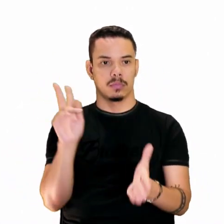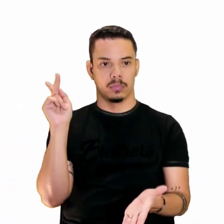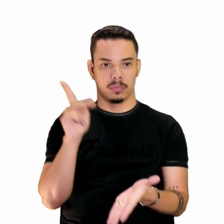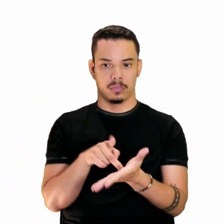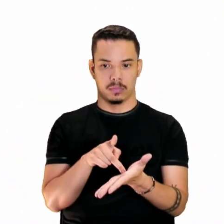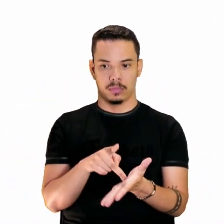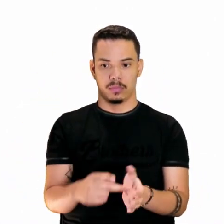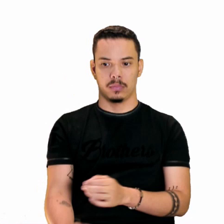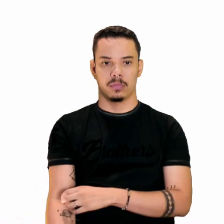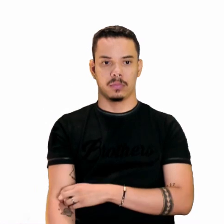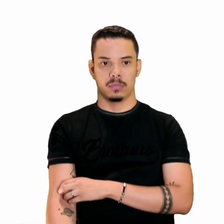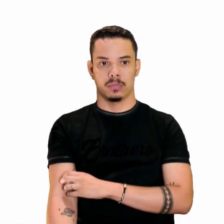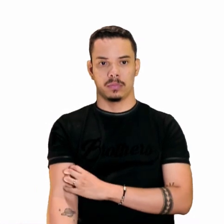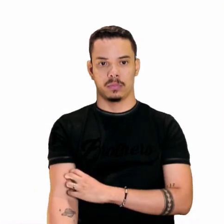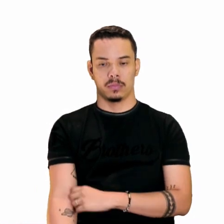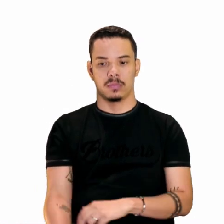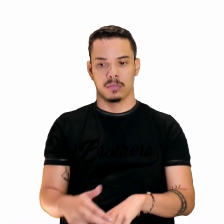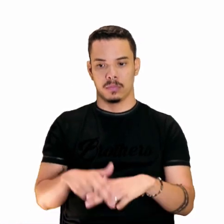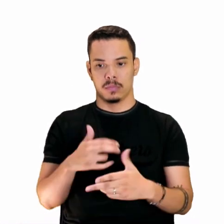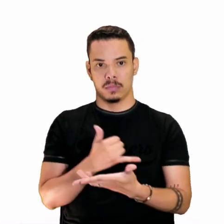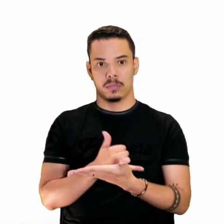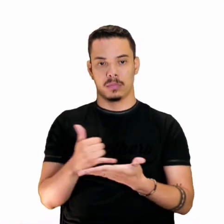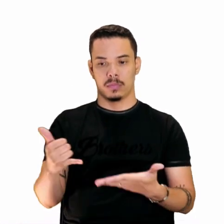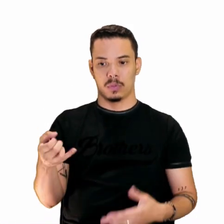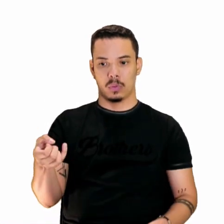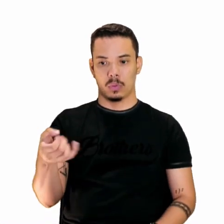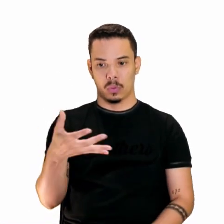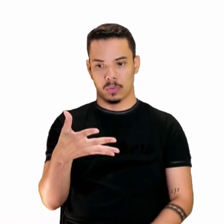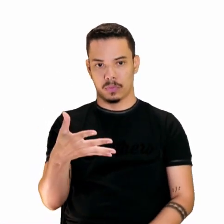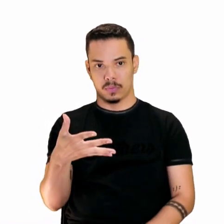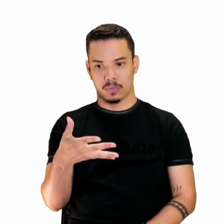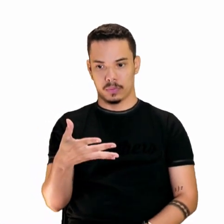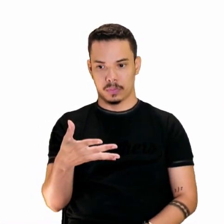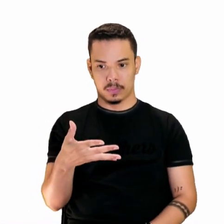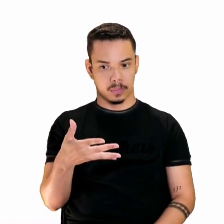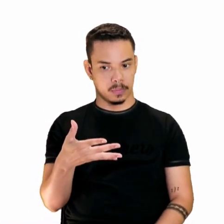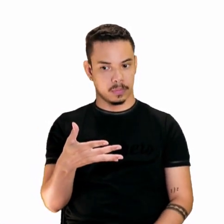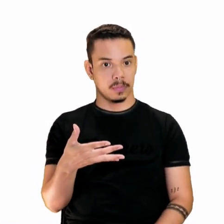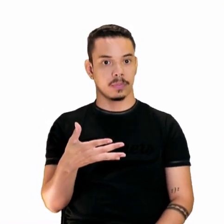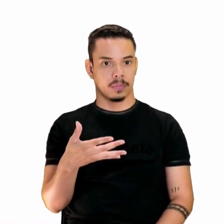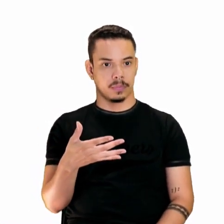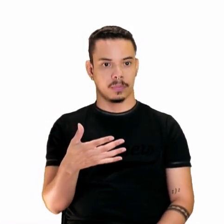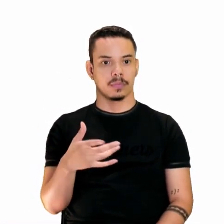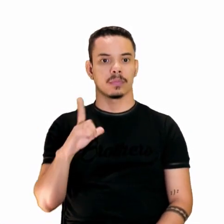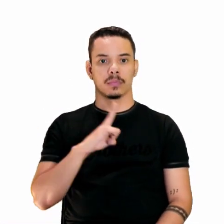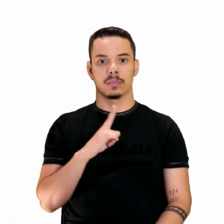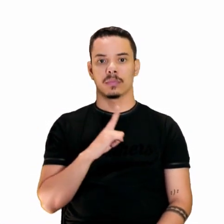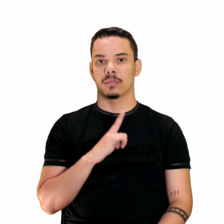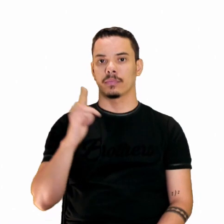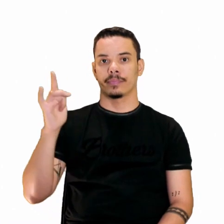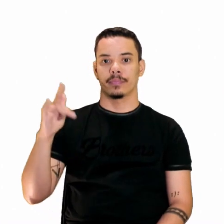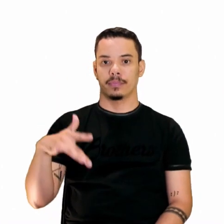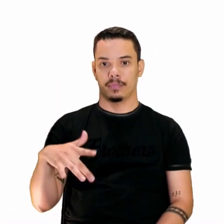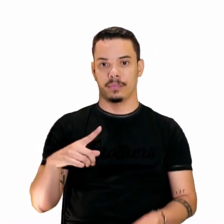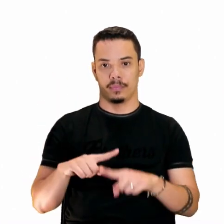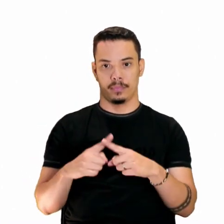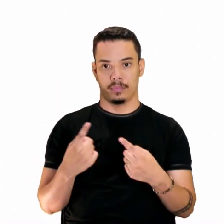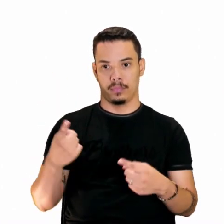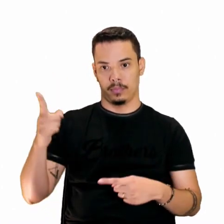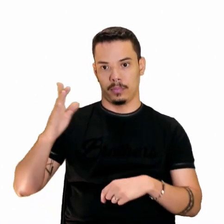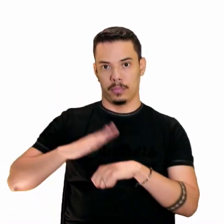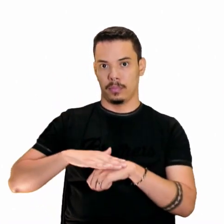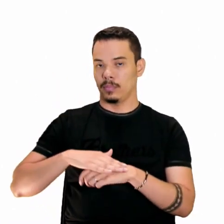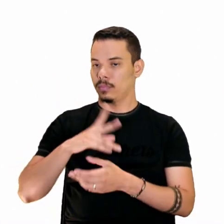E no início de um novo texto. Apesar de ser um trecho solto, a epígrafe